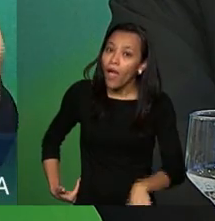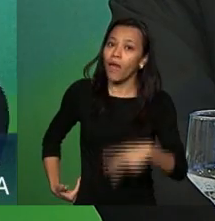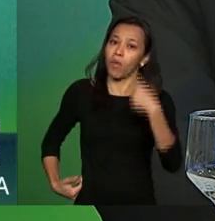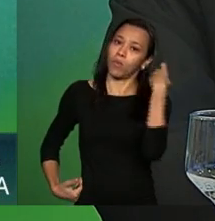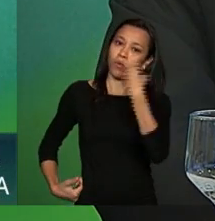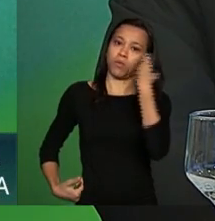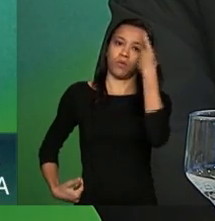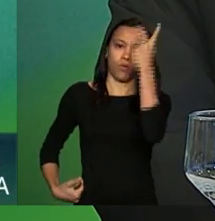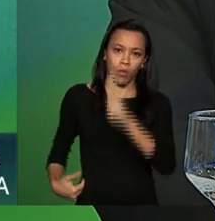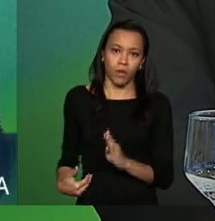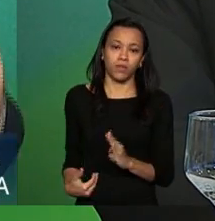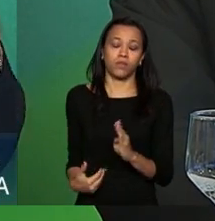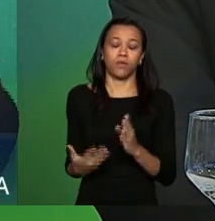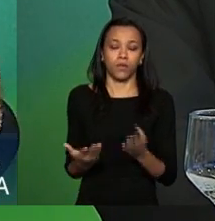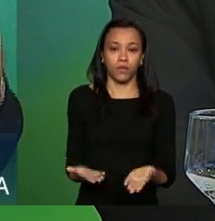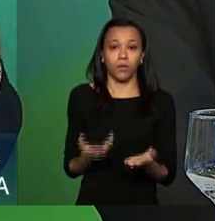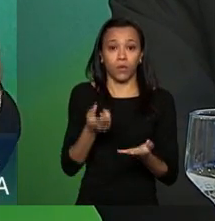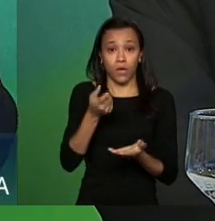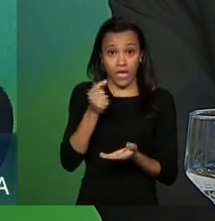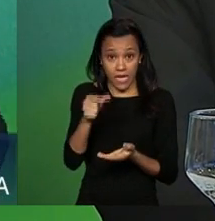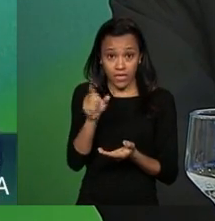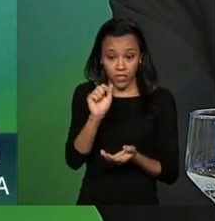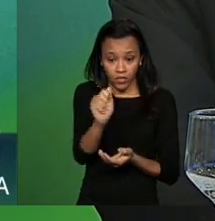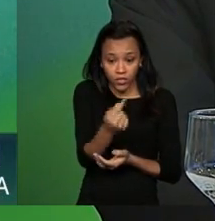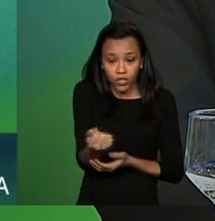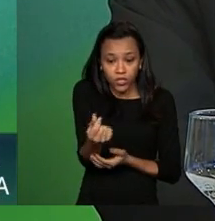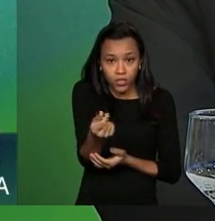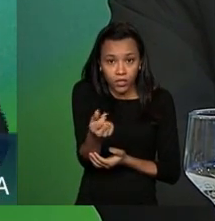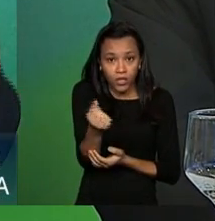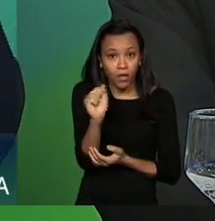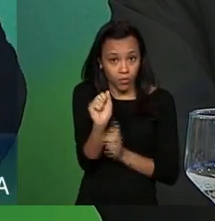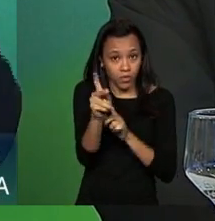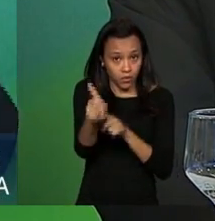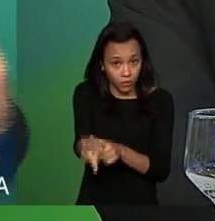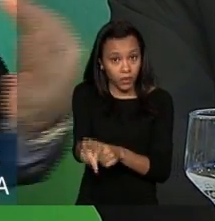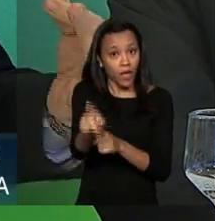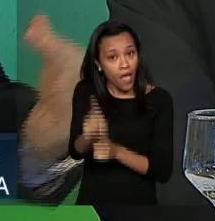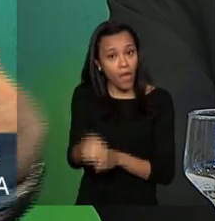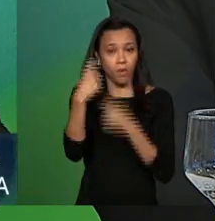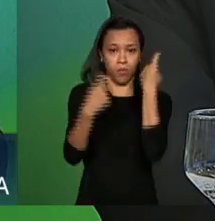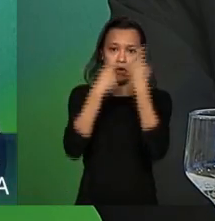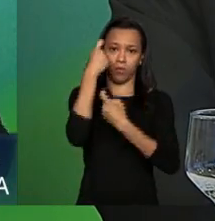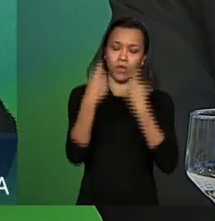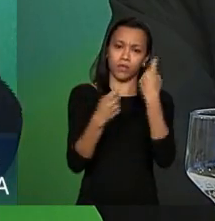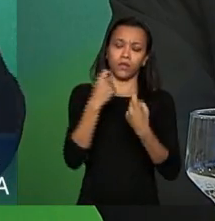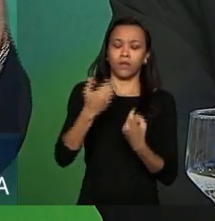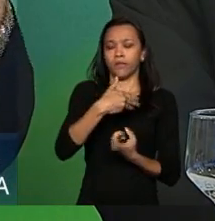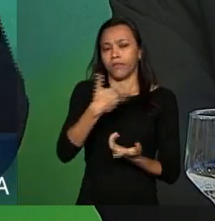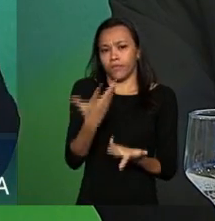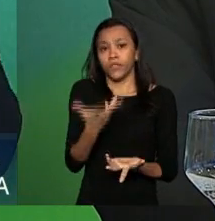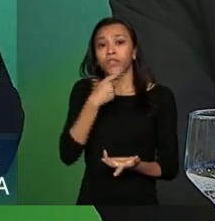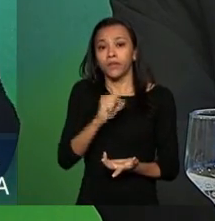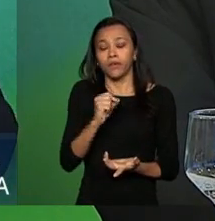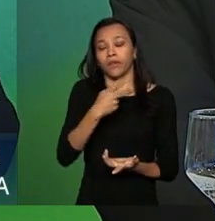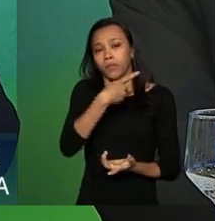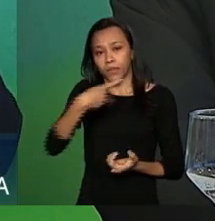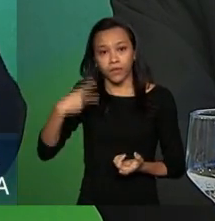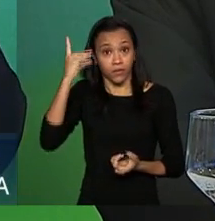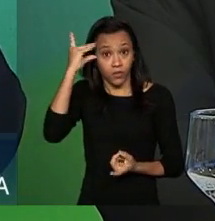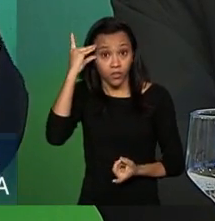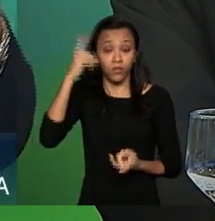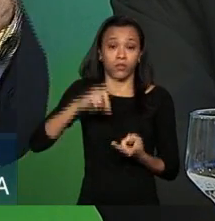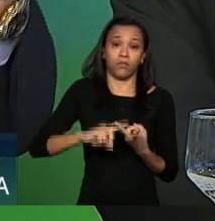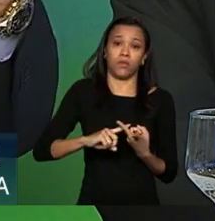o financiamento da previdência é uma preocupação muito grande da presidenta Dilma de todos os ministros então o que nós fizemos